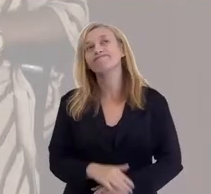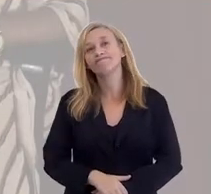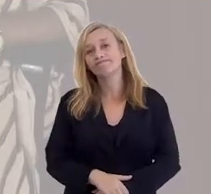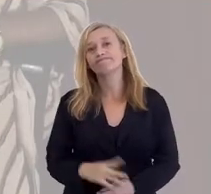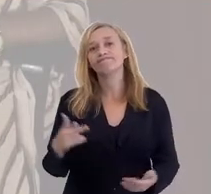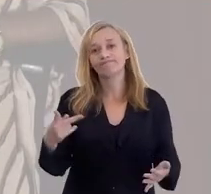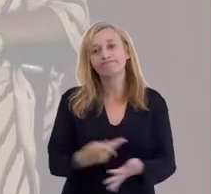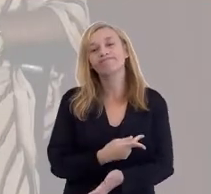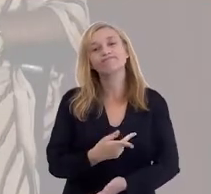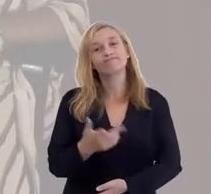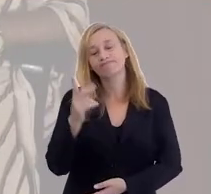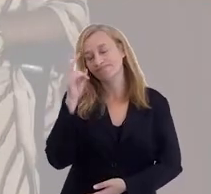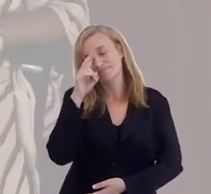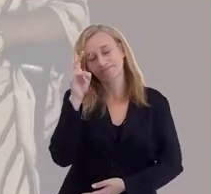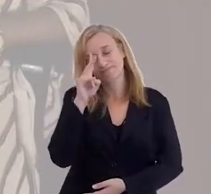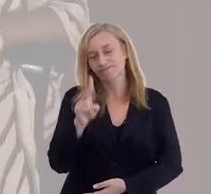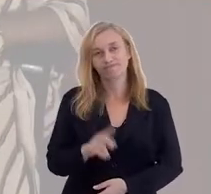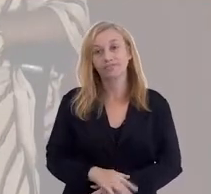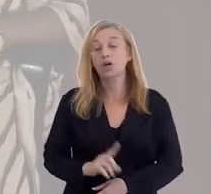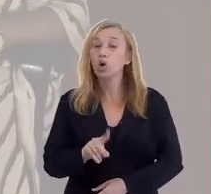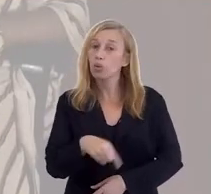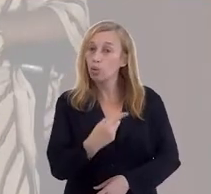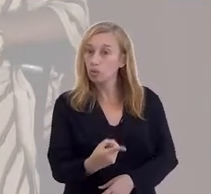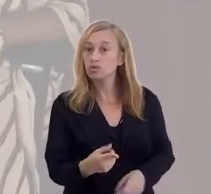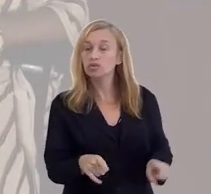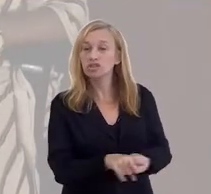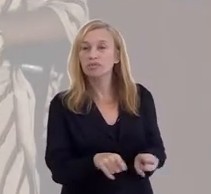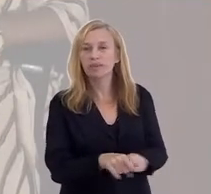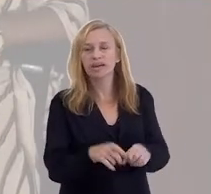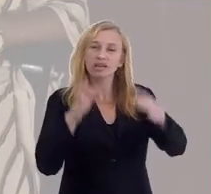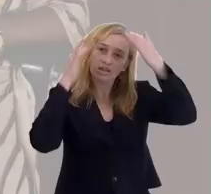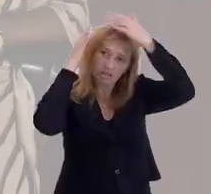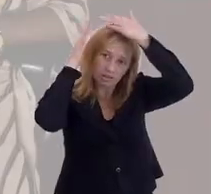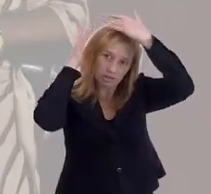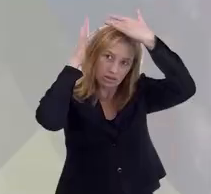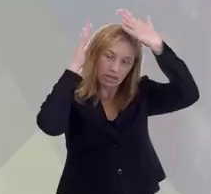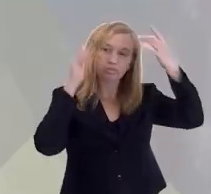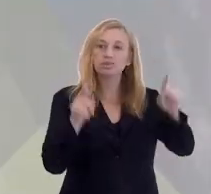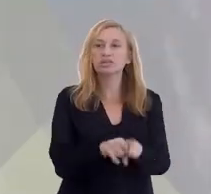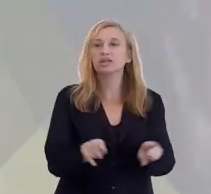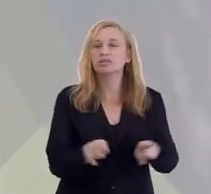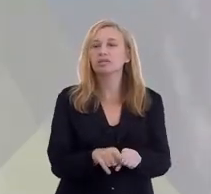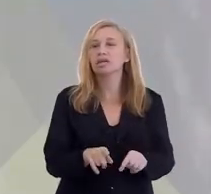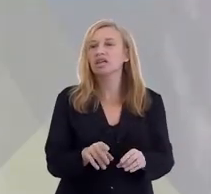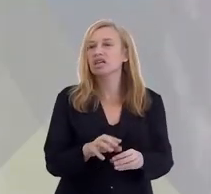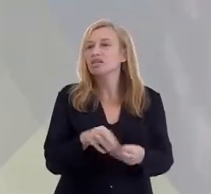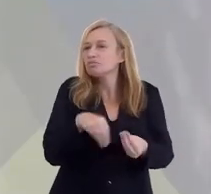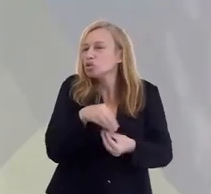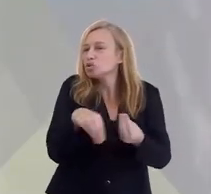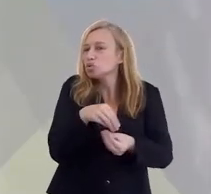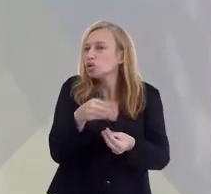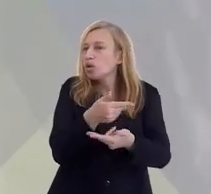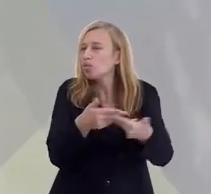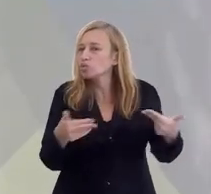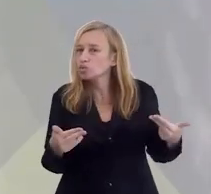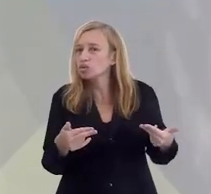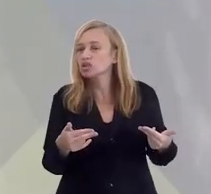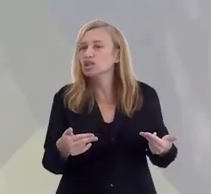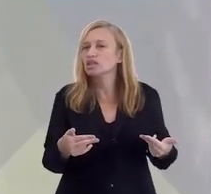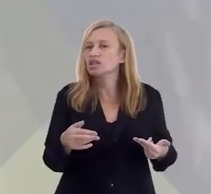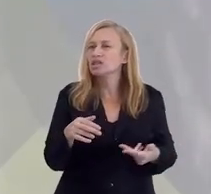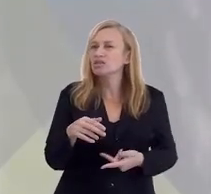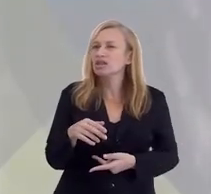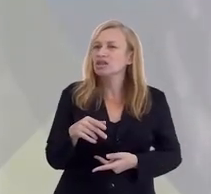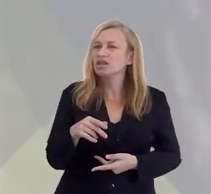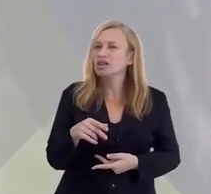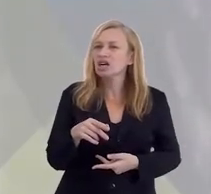que aconteceu e você não lembra. Outras vezes, o cérebro e o psicológico, ele mistura um pouquinho as coisas. Aí